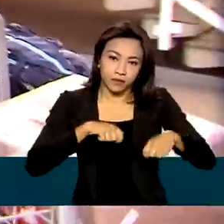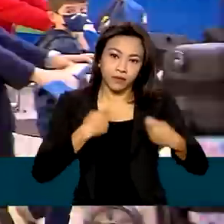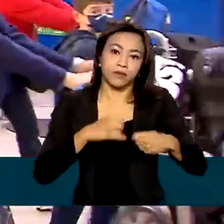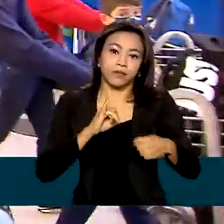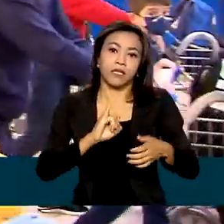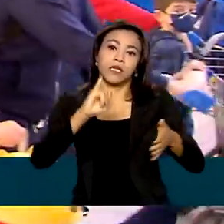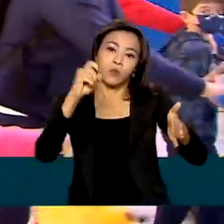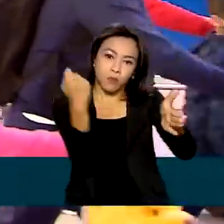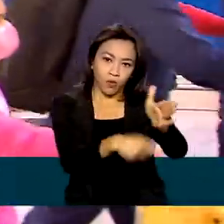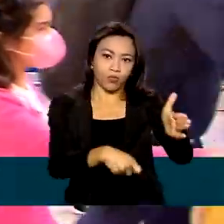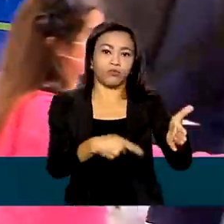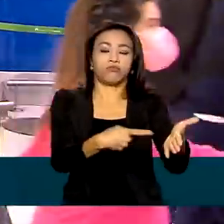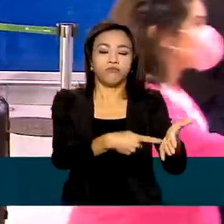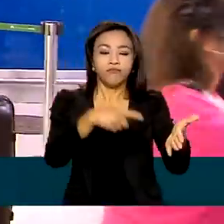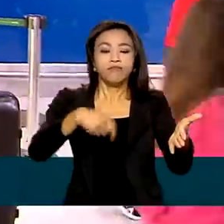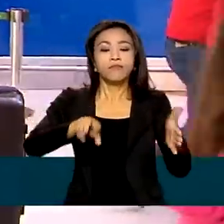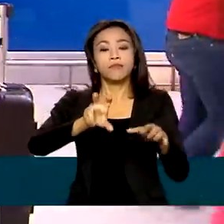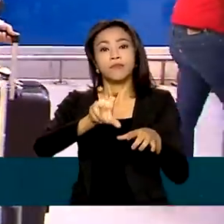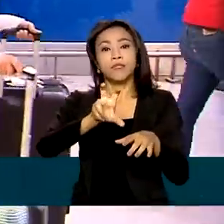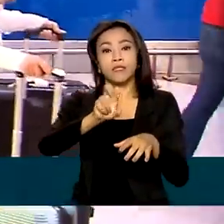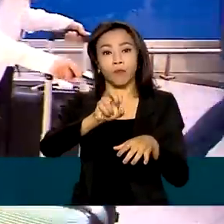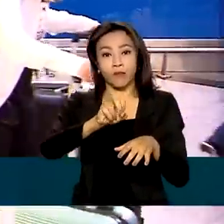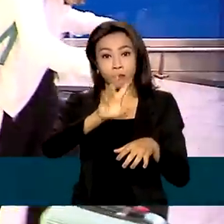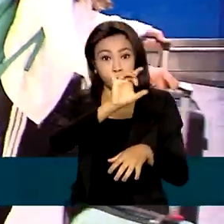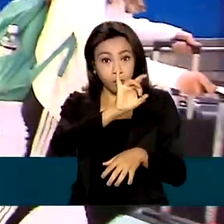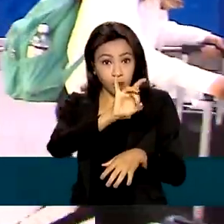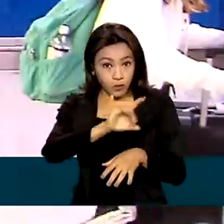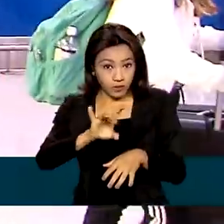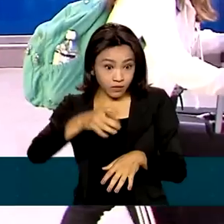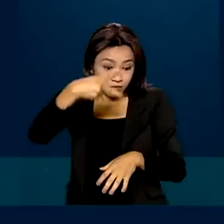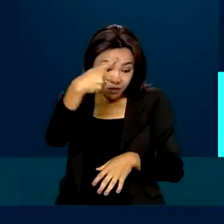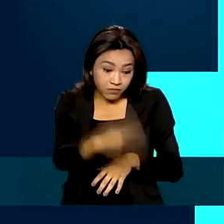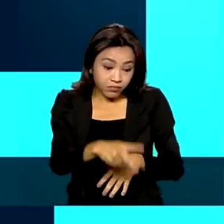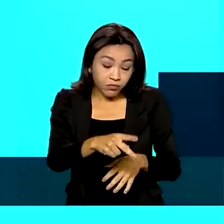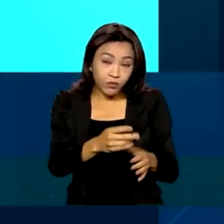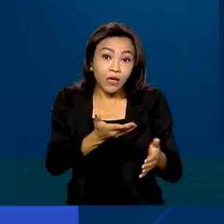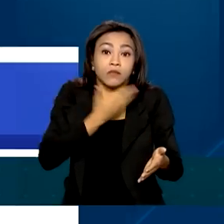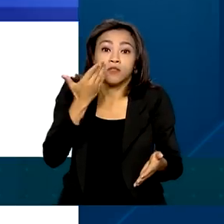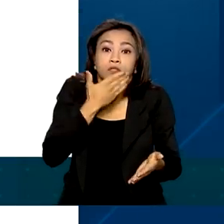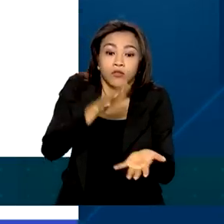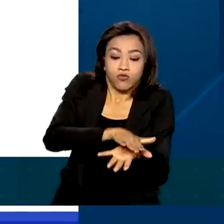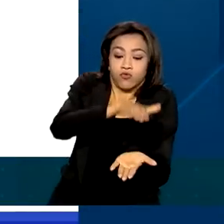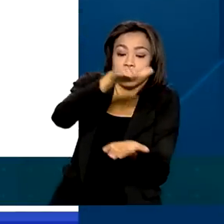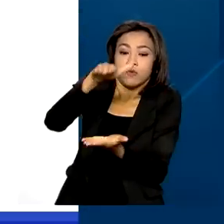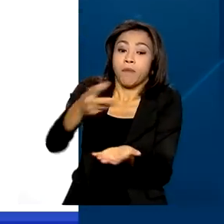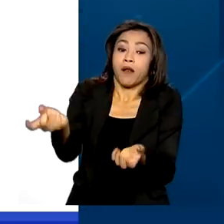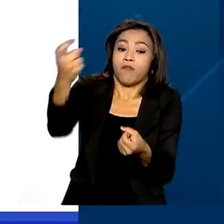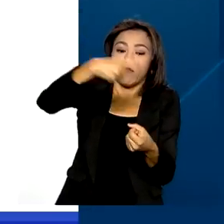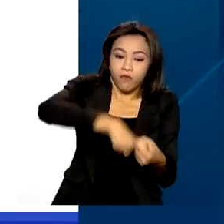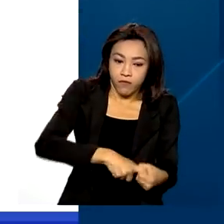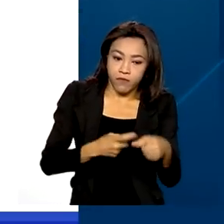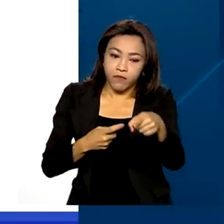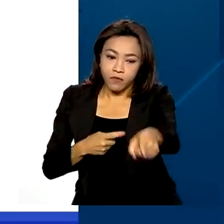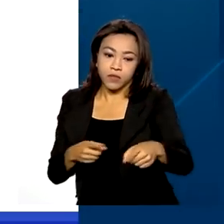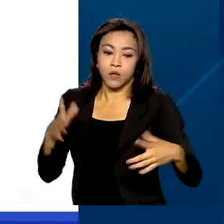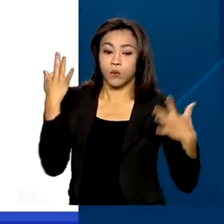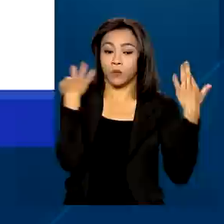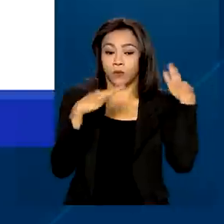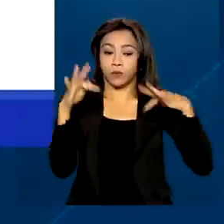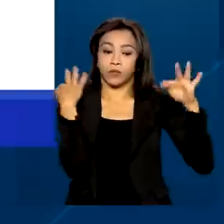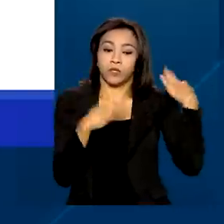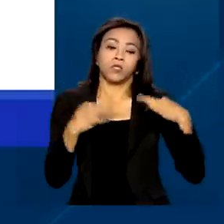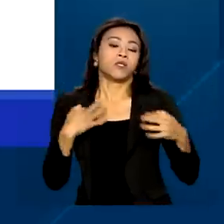imposto a ser pago é de 50% em cima do excedente. Para agilizar a volta, o turista pode